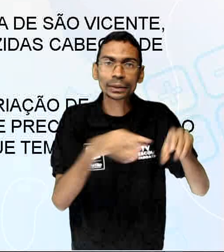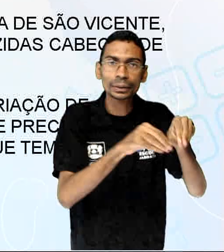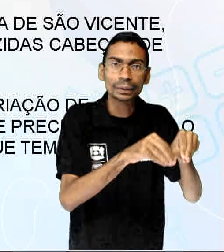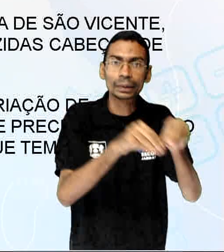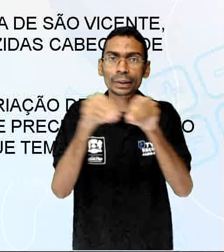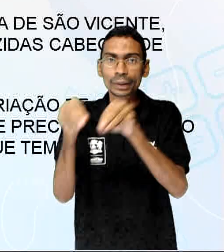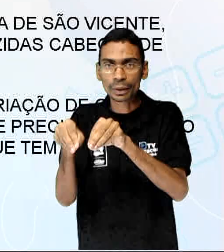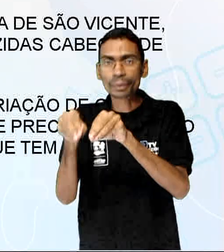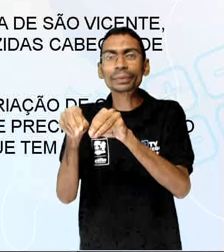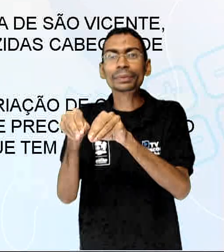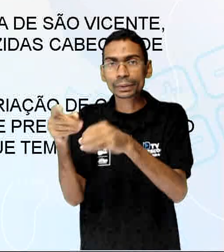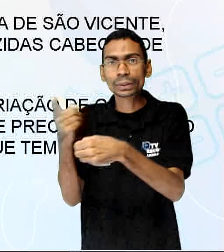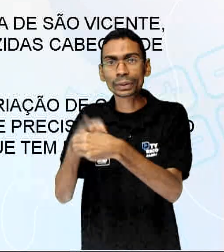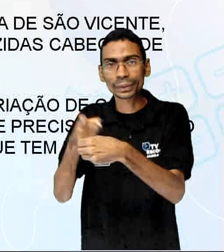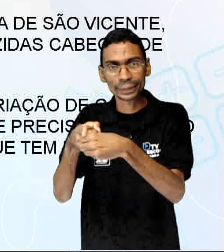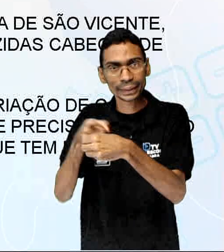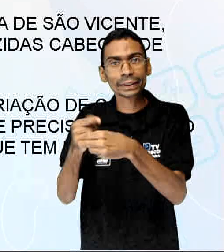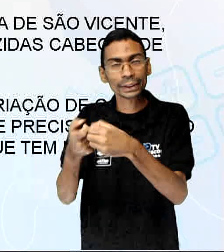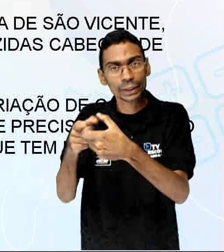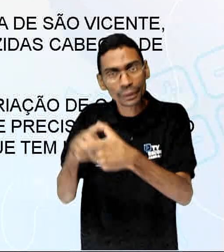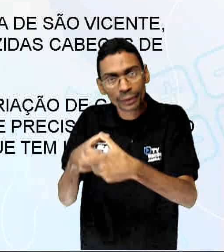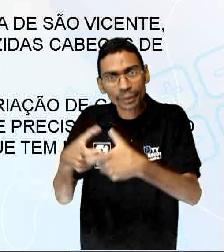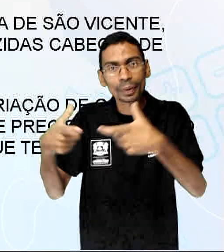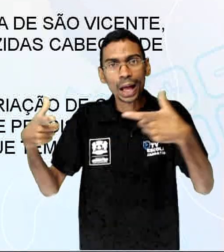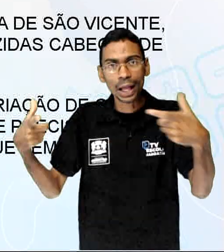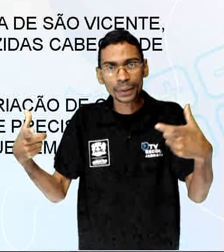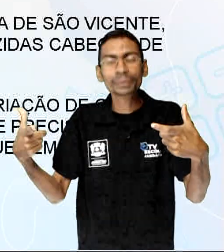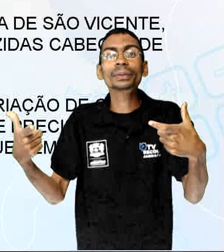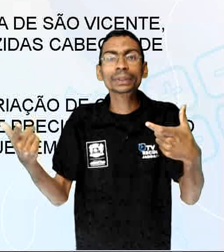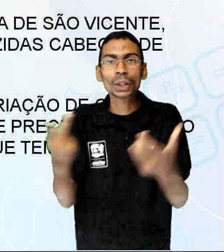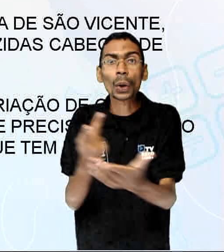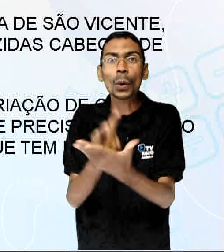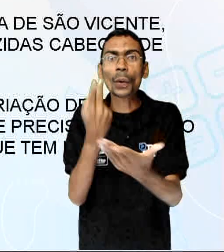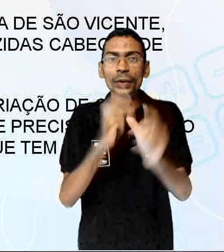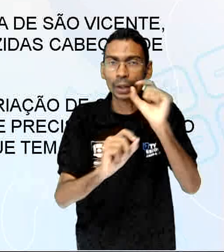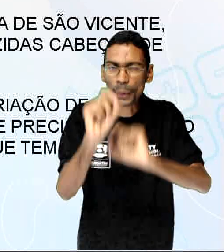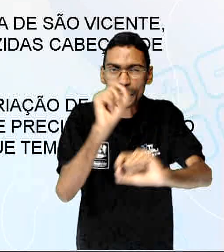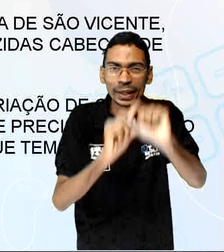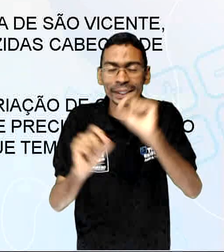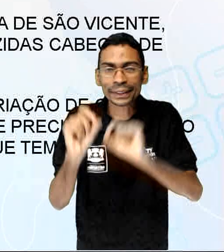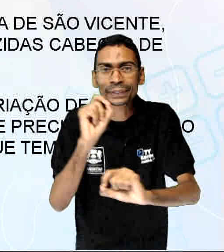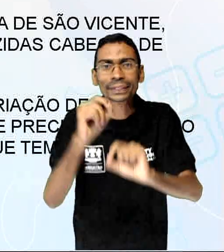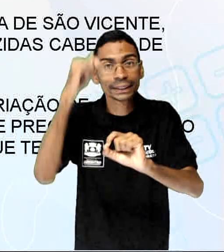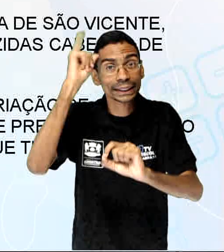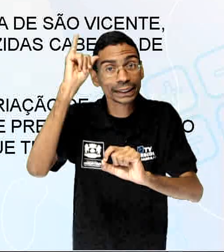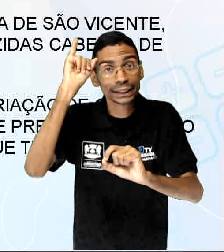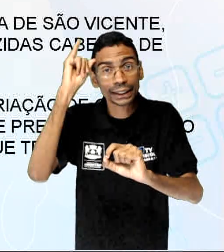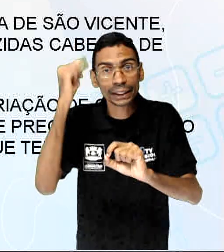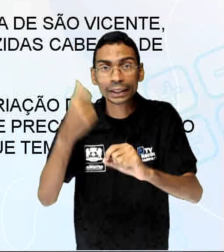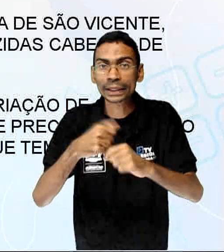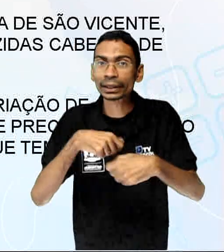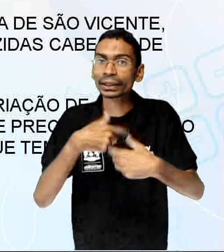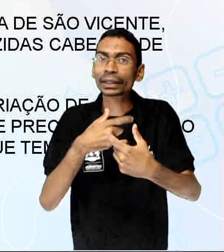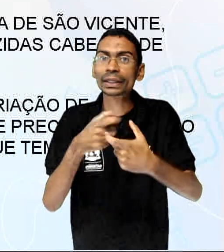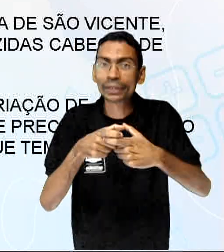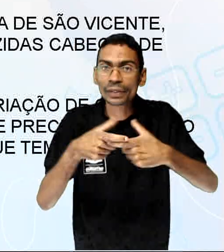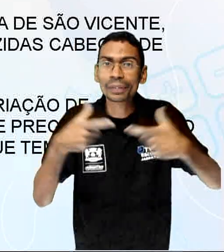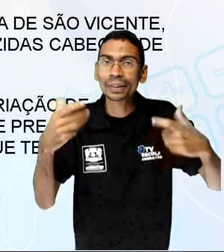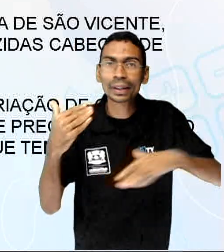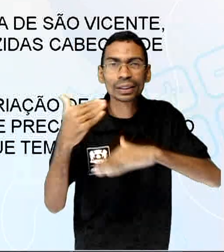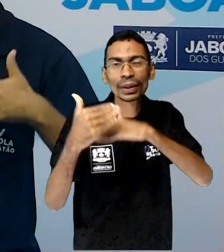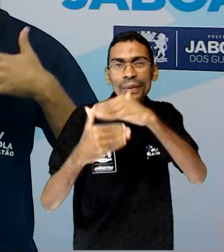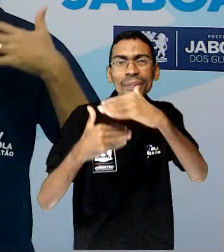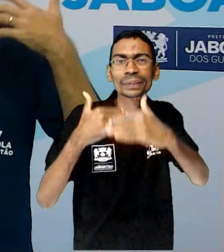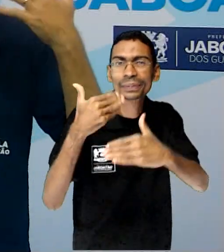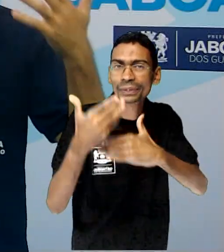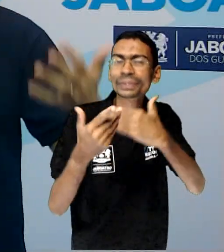que tem um espaço maior. E o foi que aconteceu? Essas cabeças de gado se desenvolveram, foram criando outros